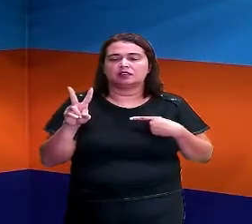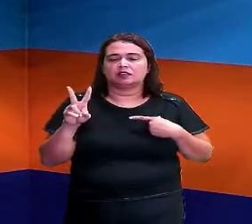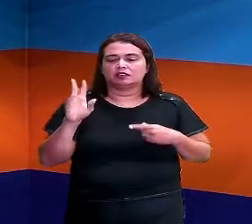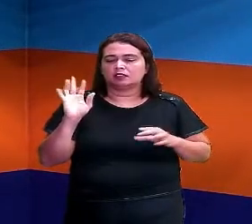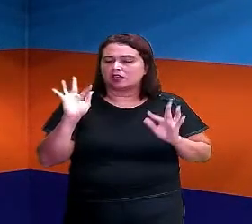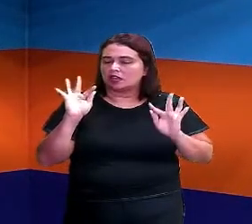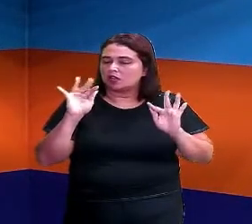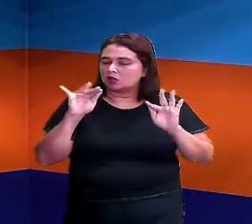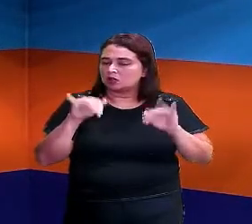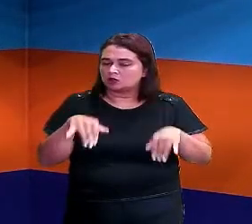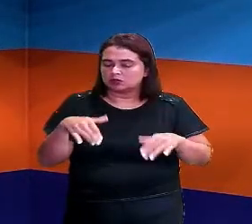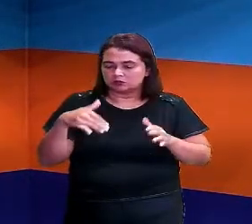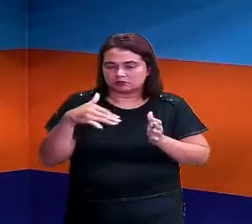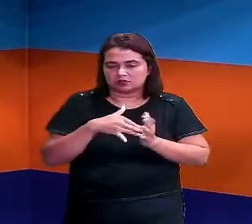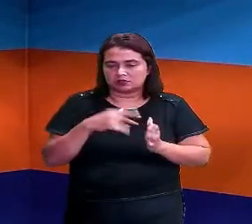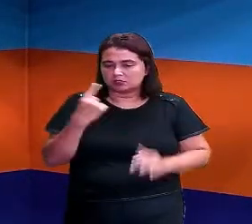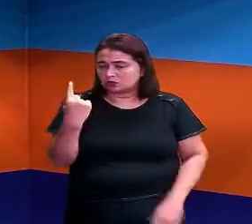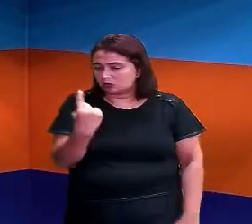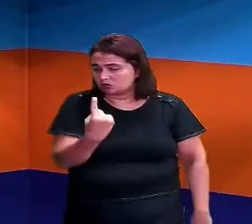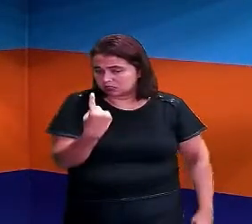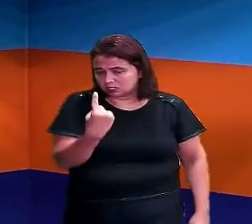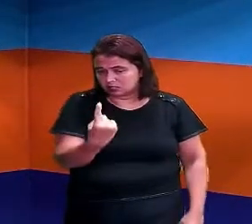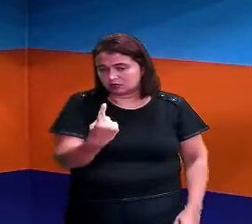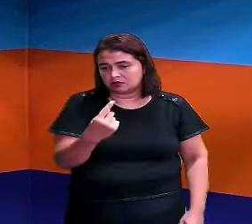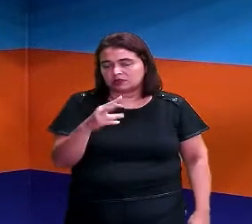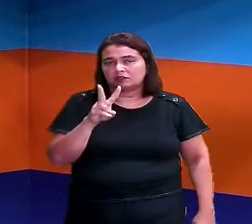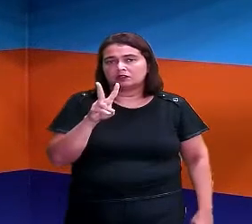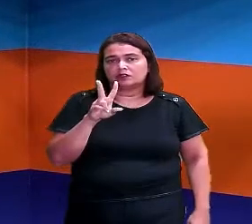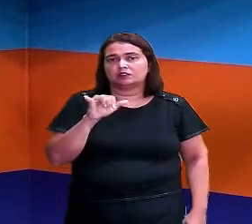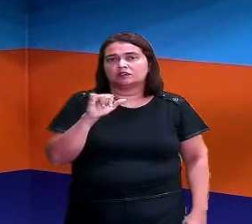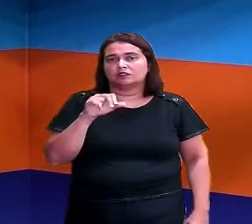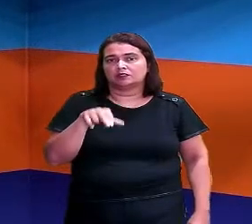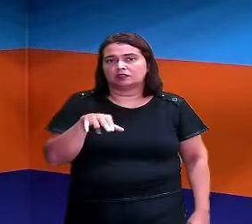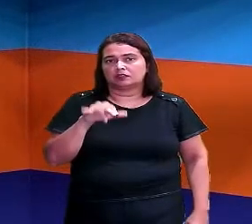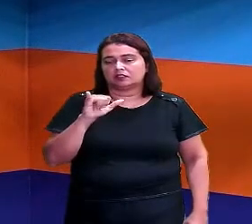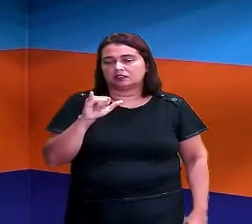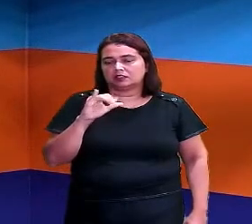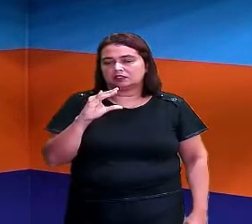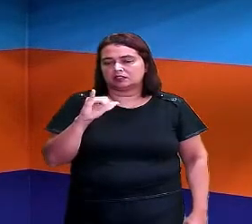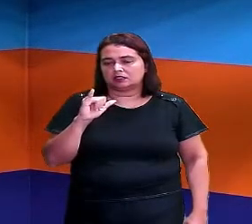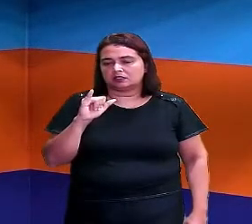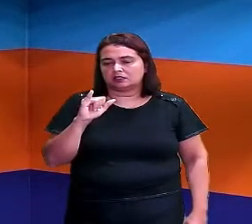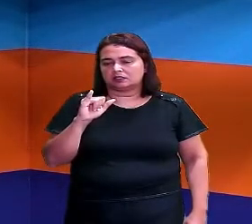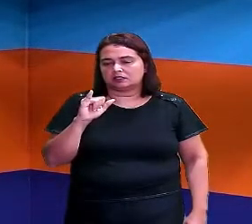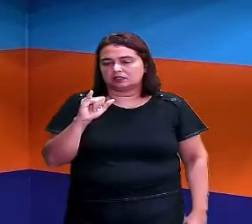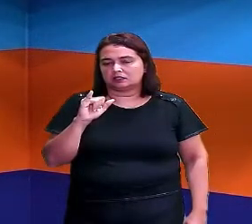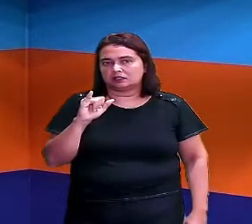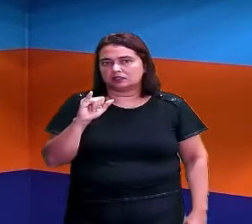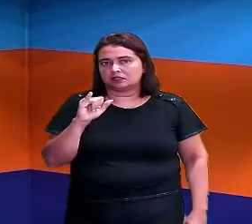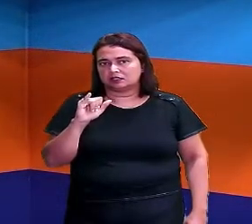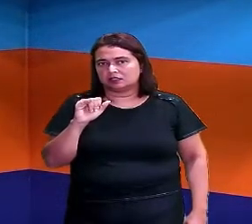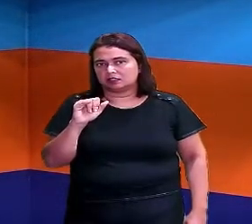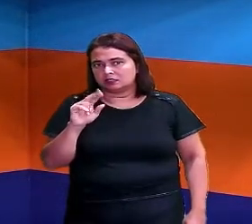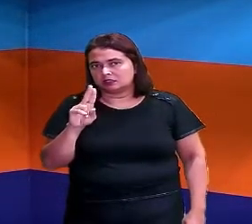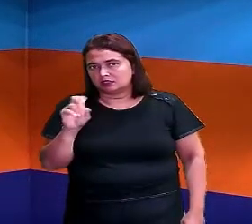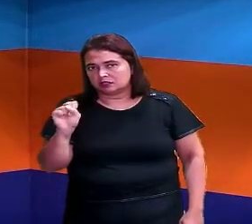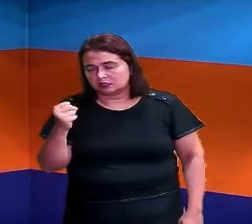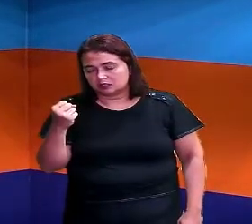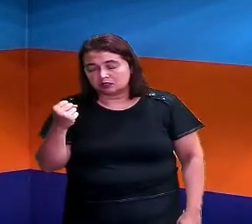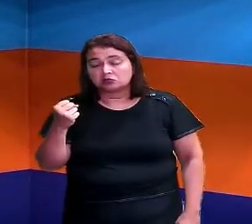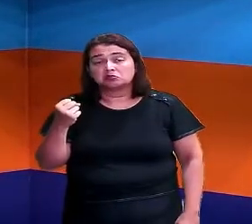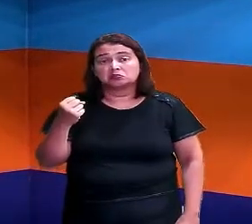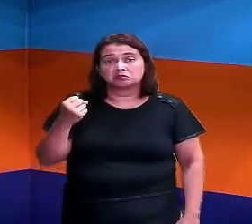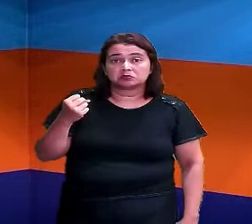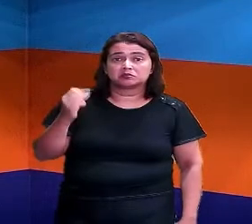também, pela lógica, só sobrou o nome de Vinícius. Com a letrinha V. Porque todas as outras a gente